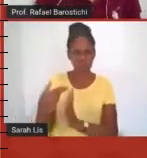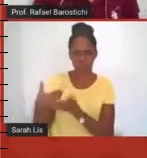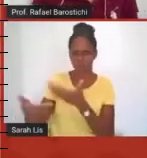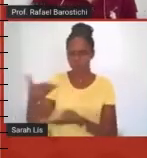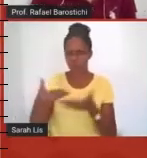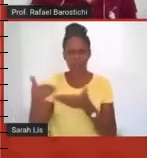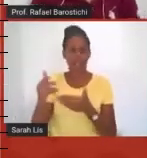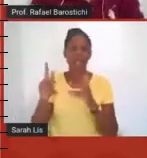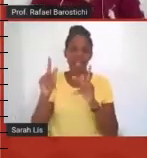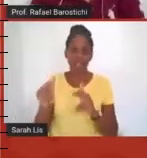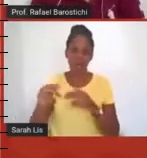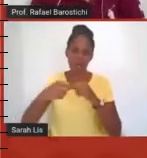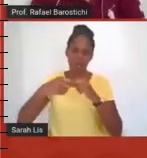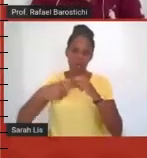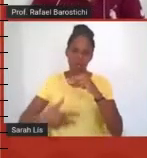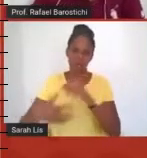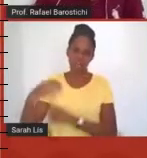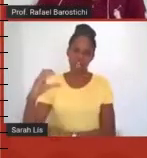uso do Google Chat.